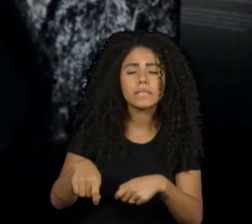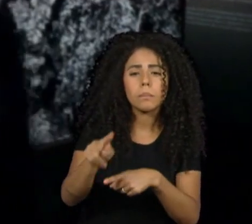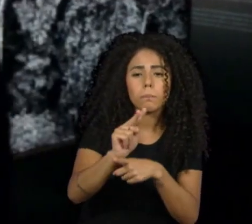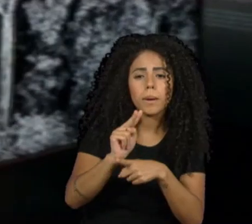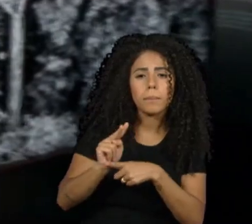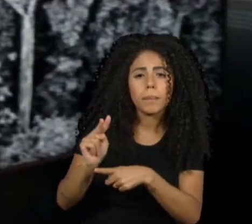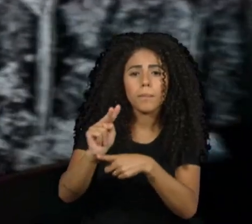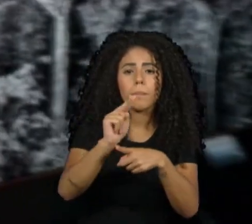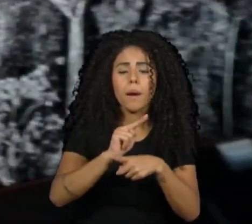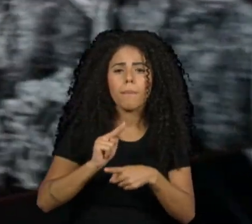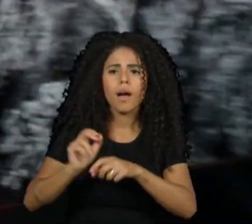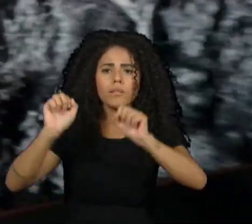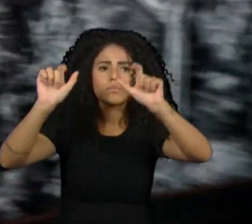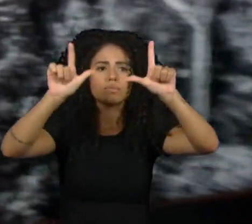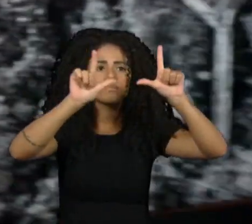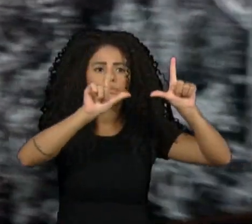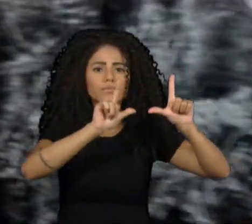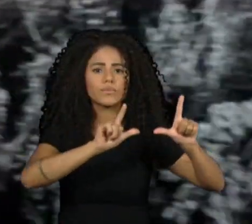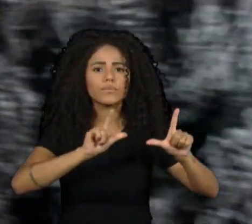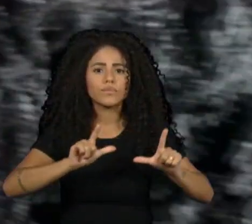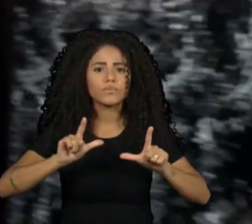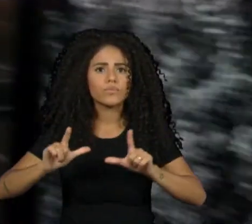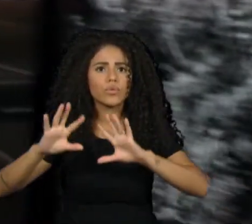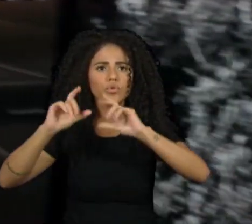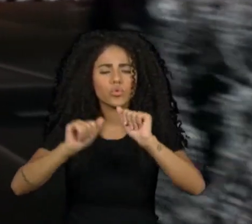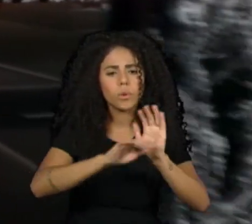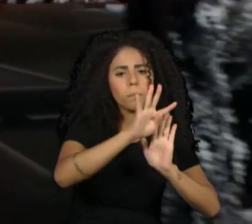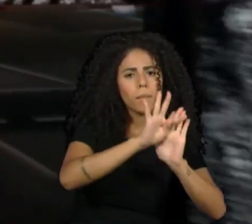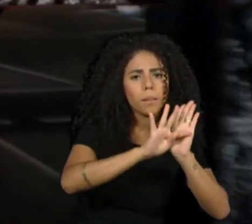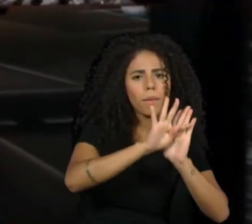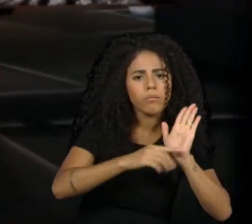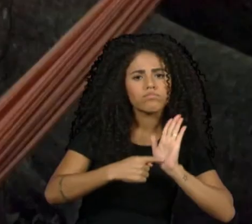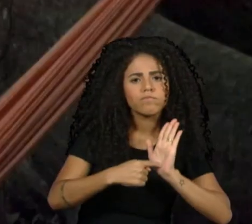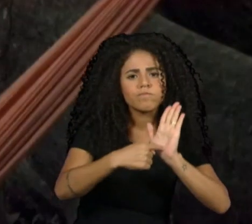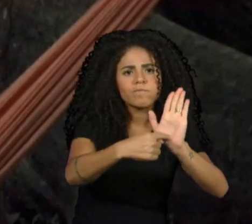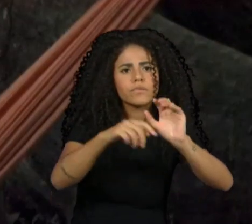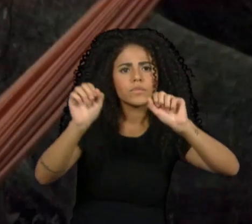através da imagem, dos textos e dos testemunhos.